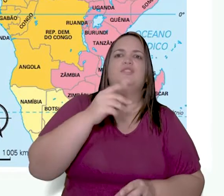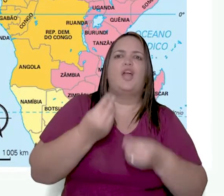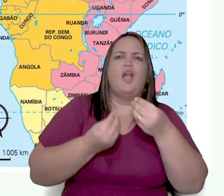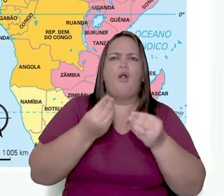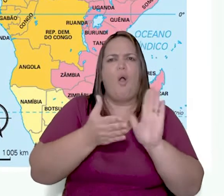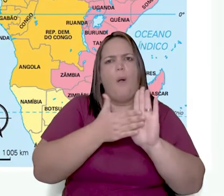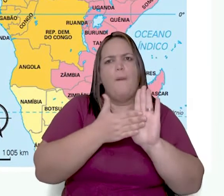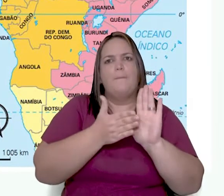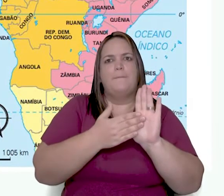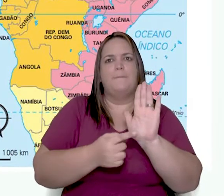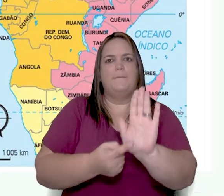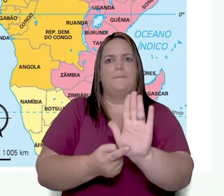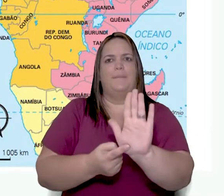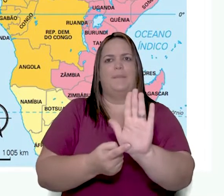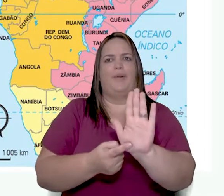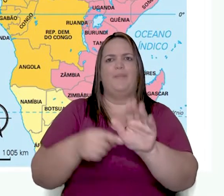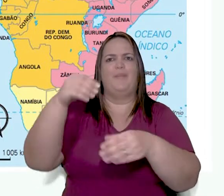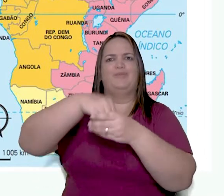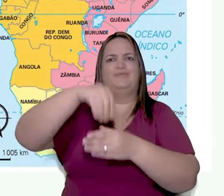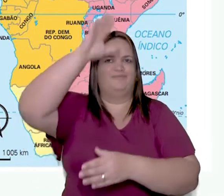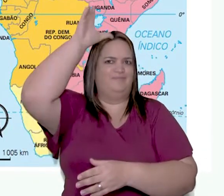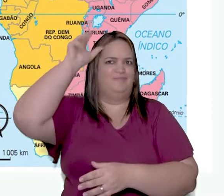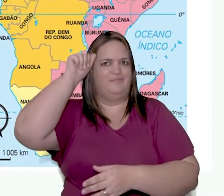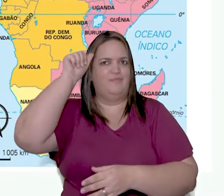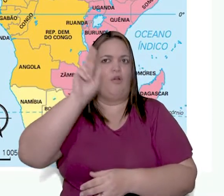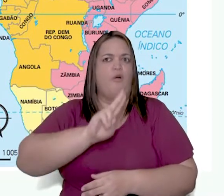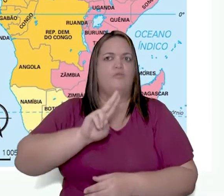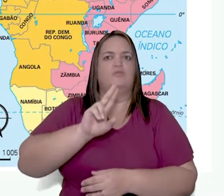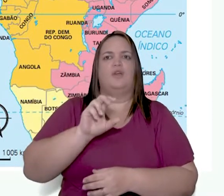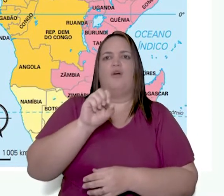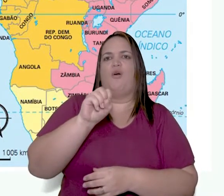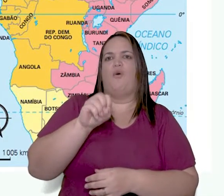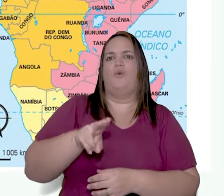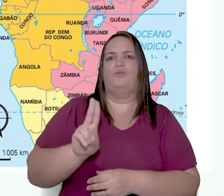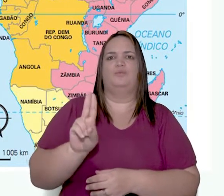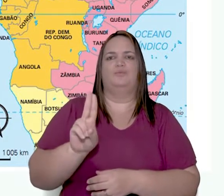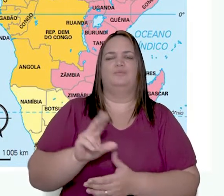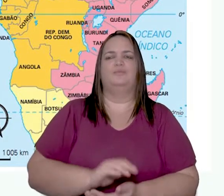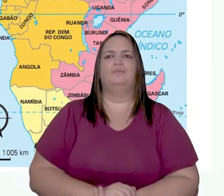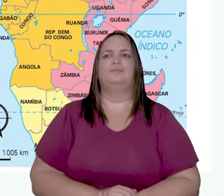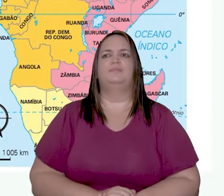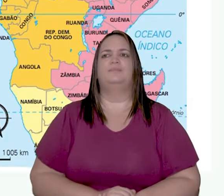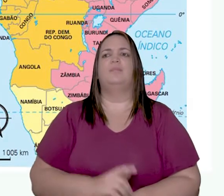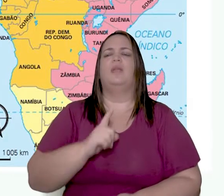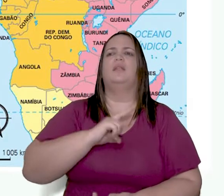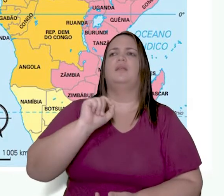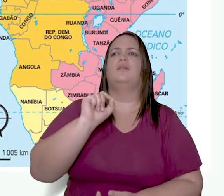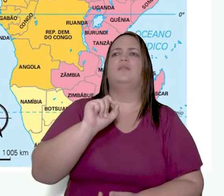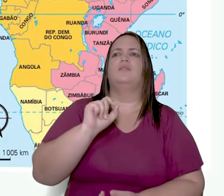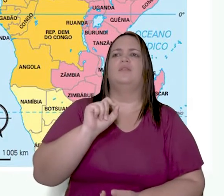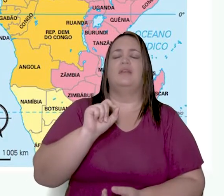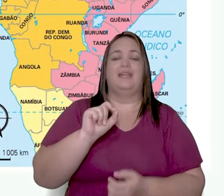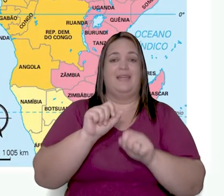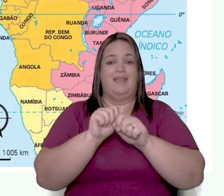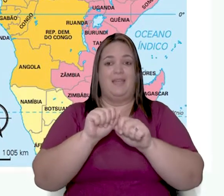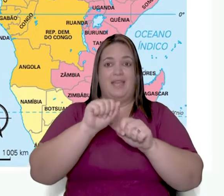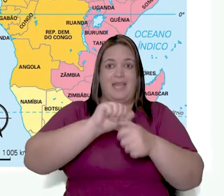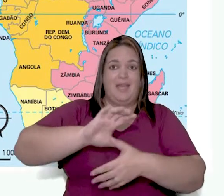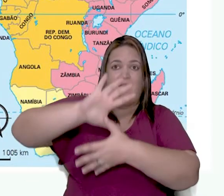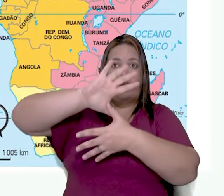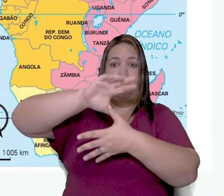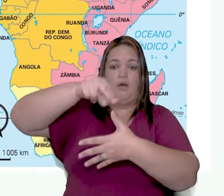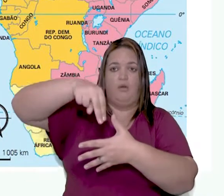como foi proposta essa divisão regional do continente africano pela ONU.